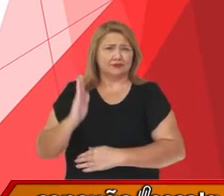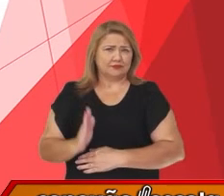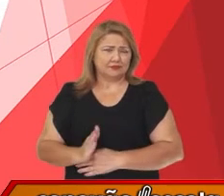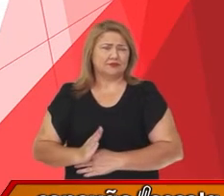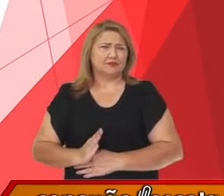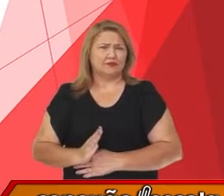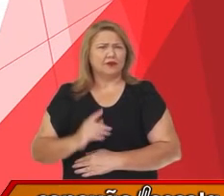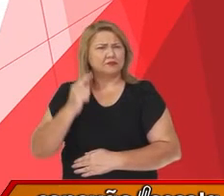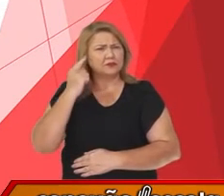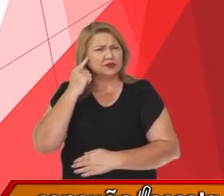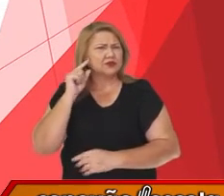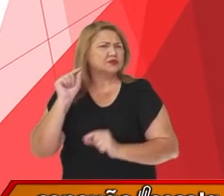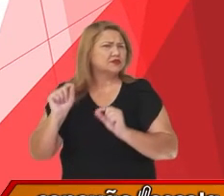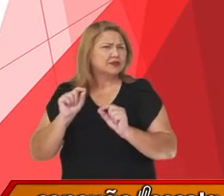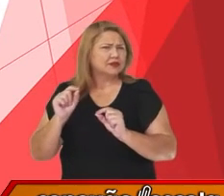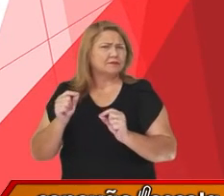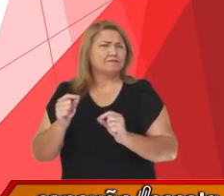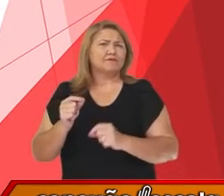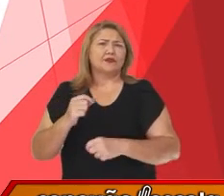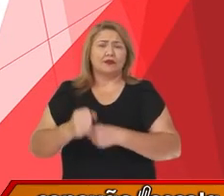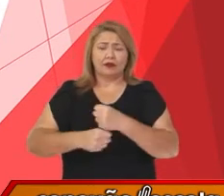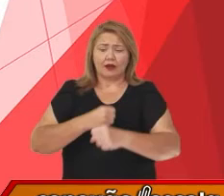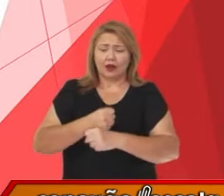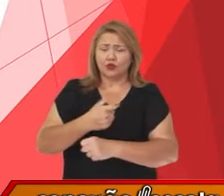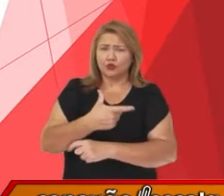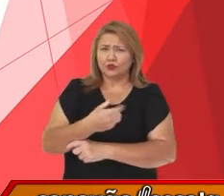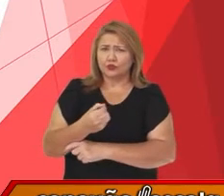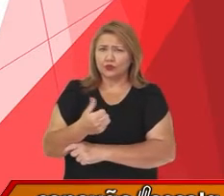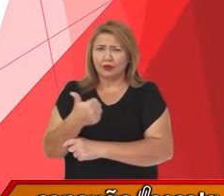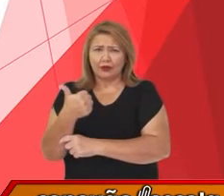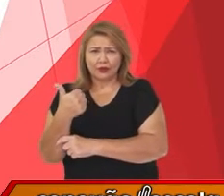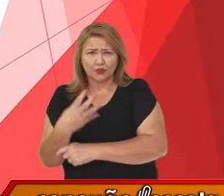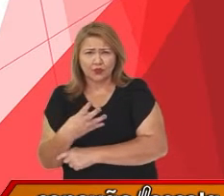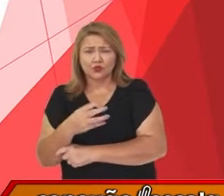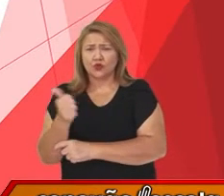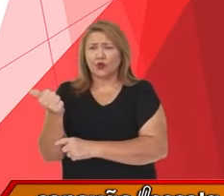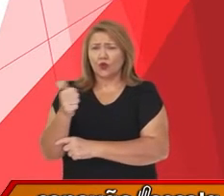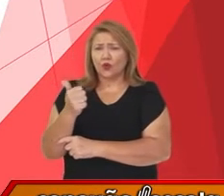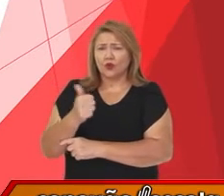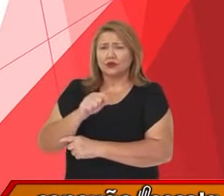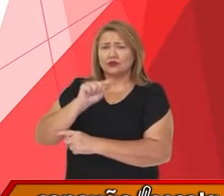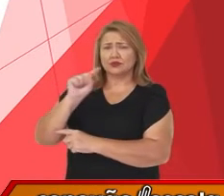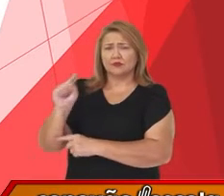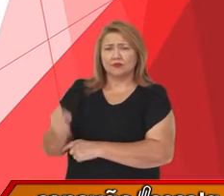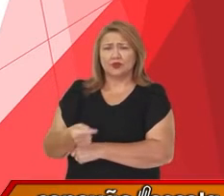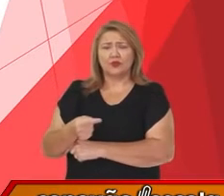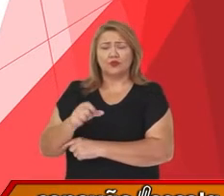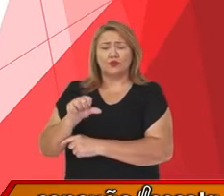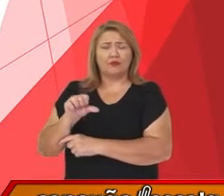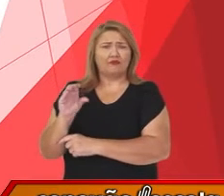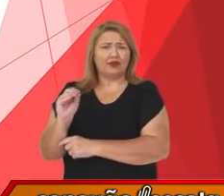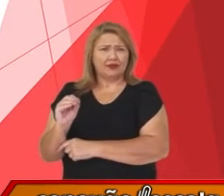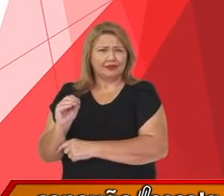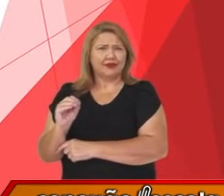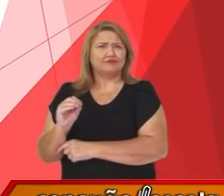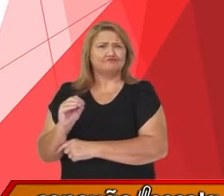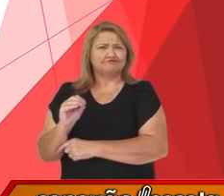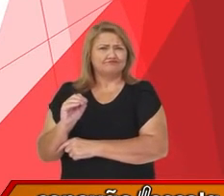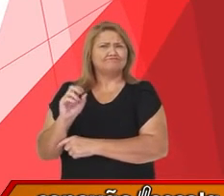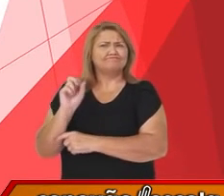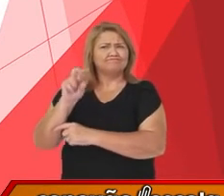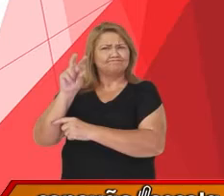Para se ter uma ideia, em 2014, foram 11.090 casos, causando